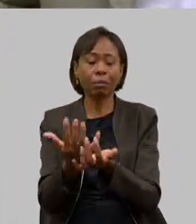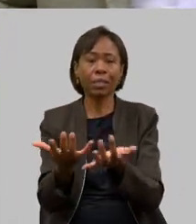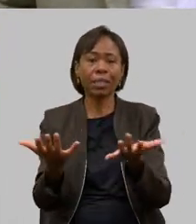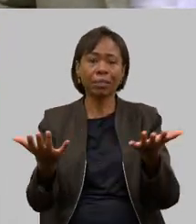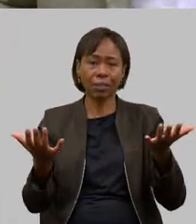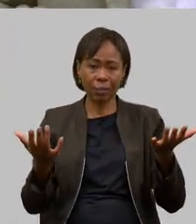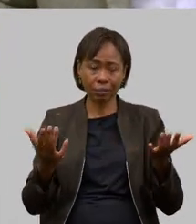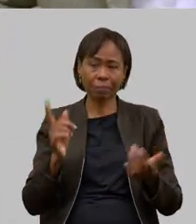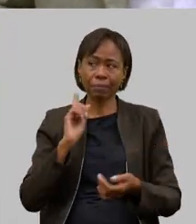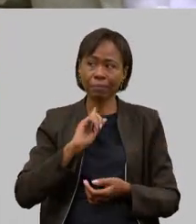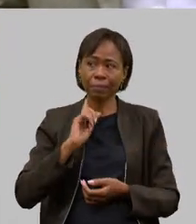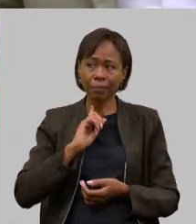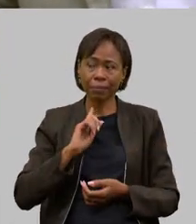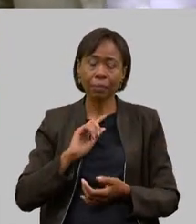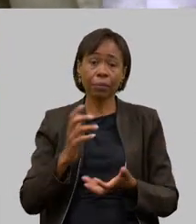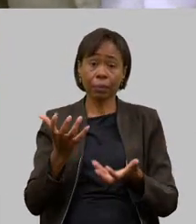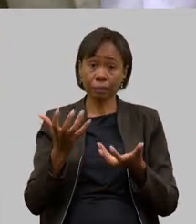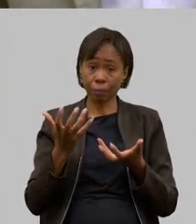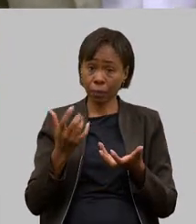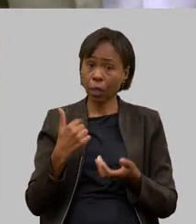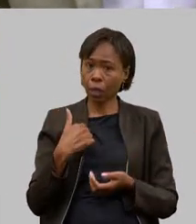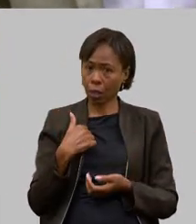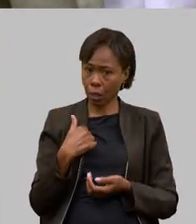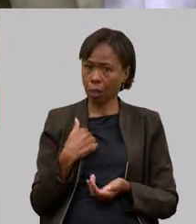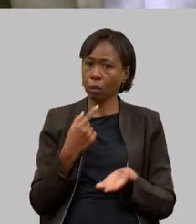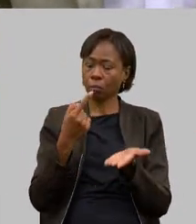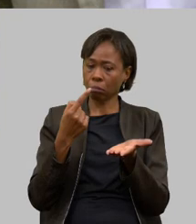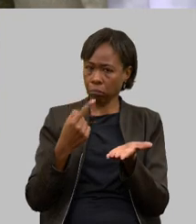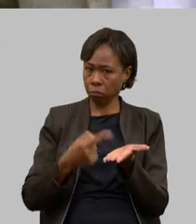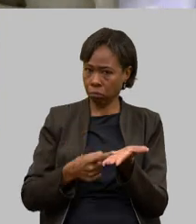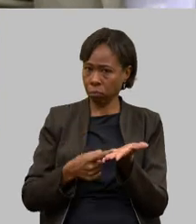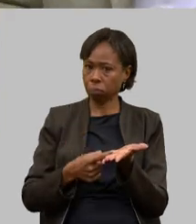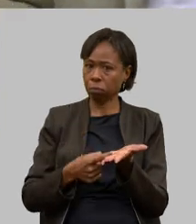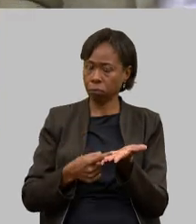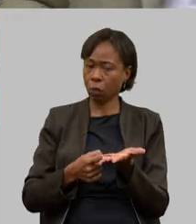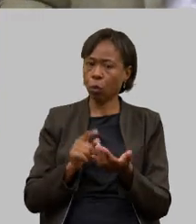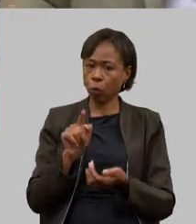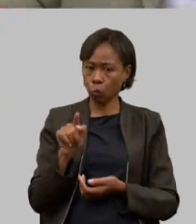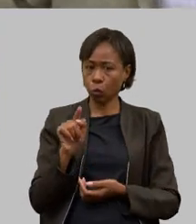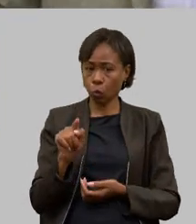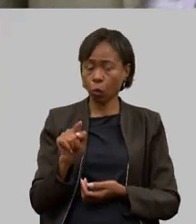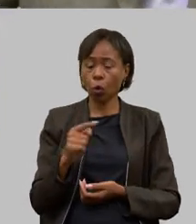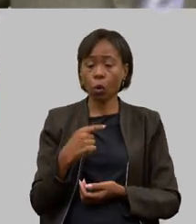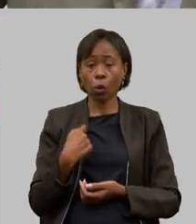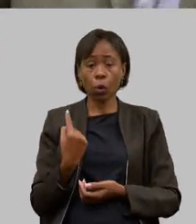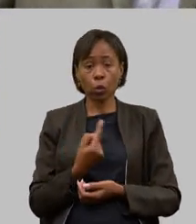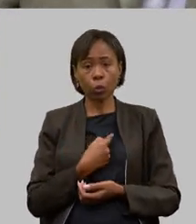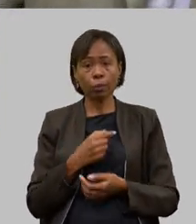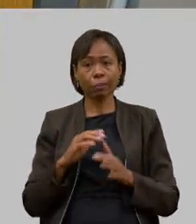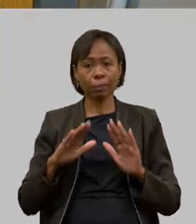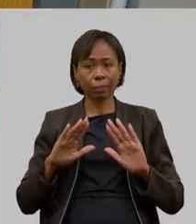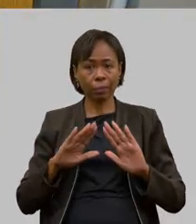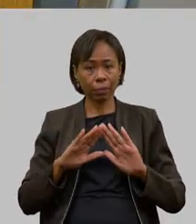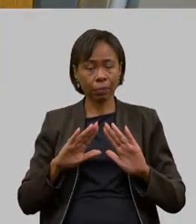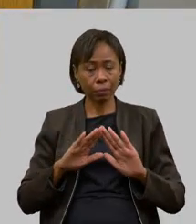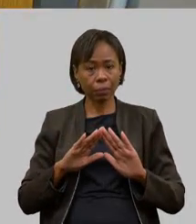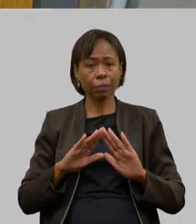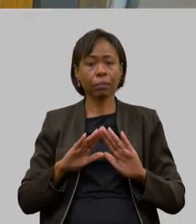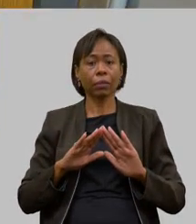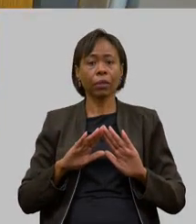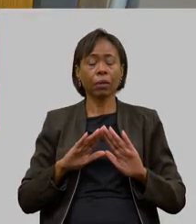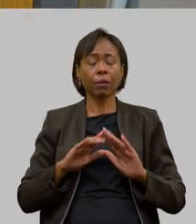assim quero aqui me comprometer com o senhor que nós iremos fazer todo o